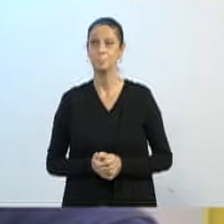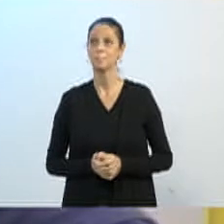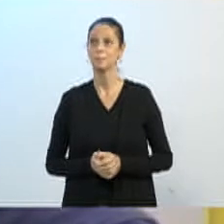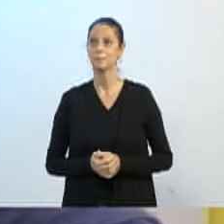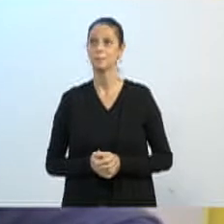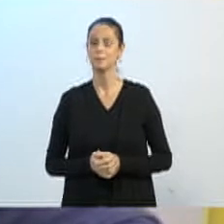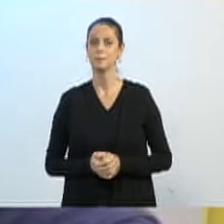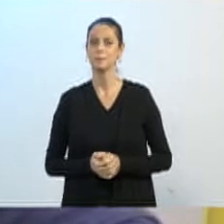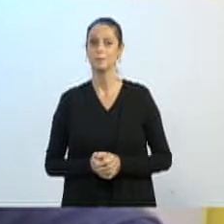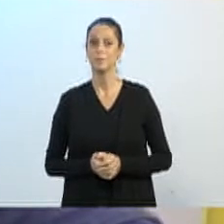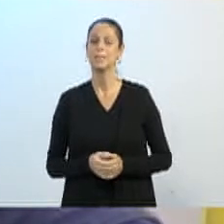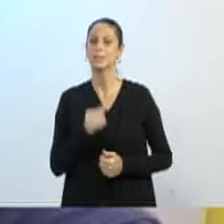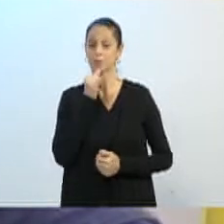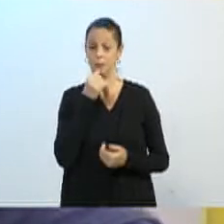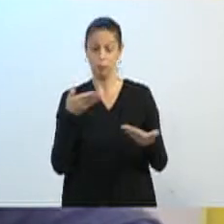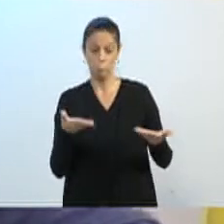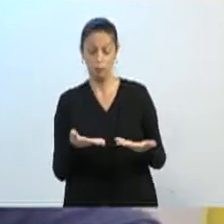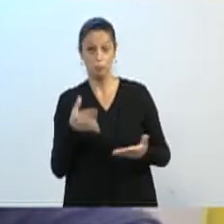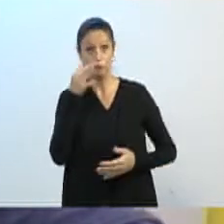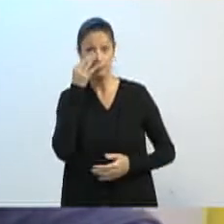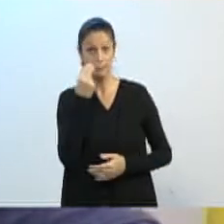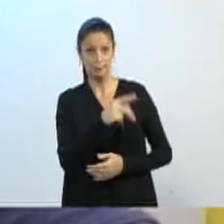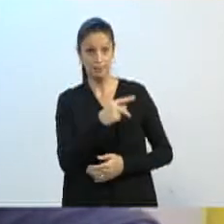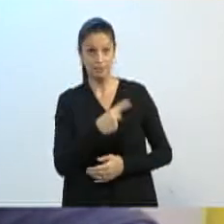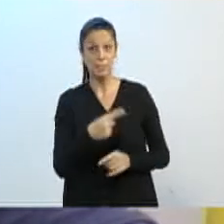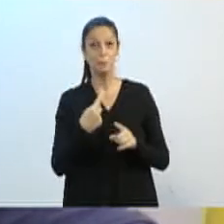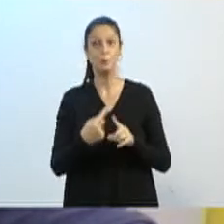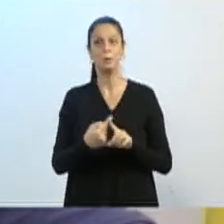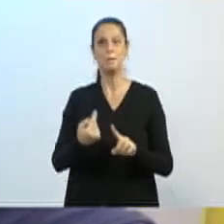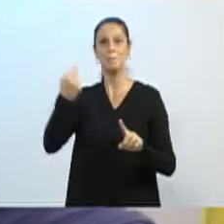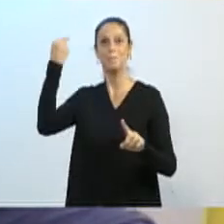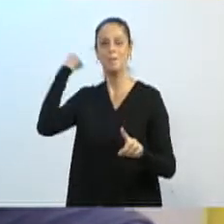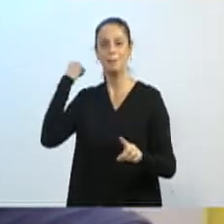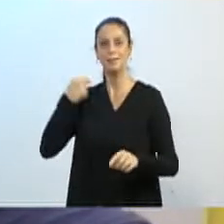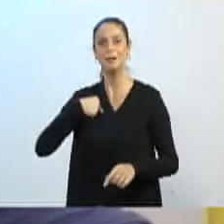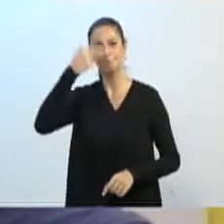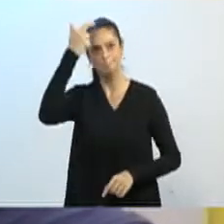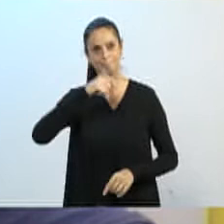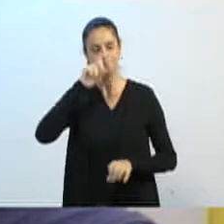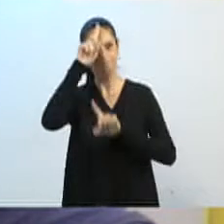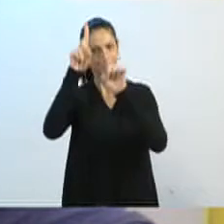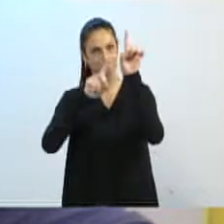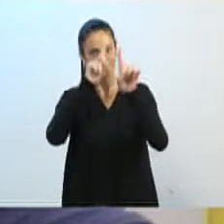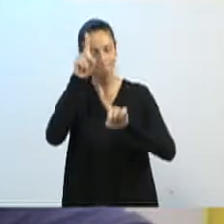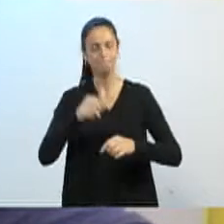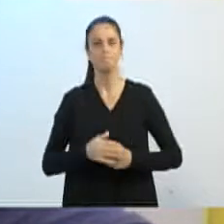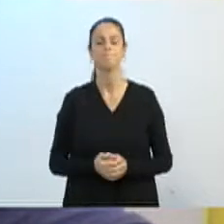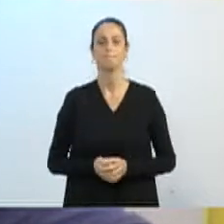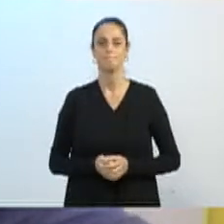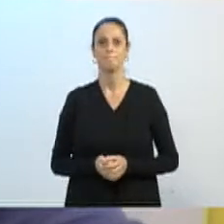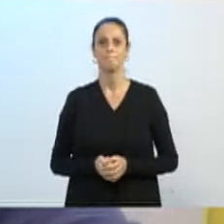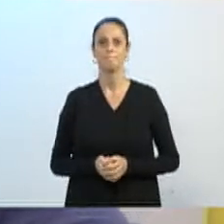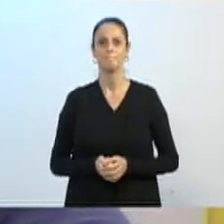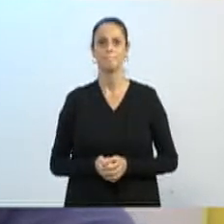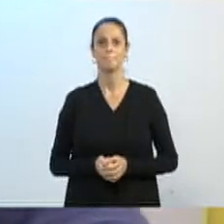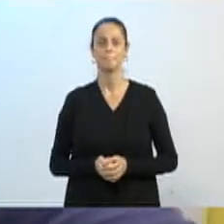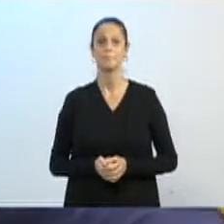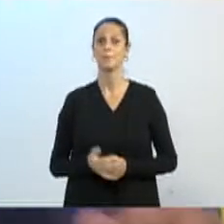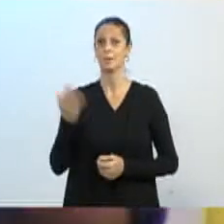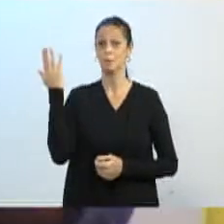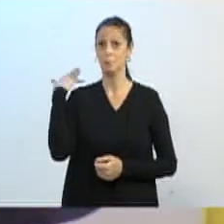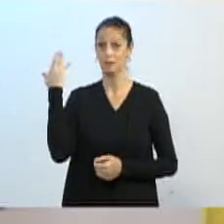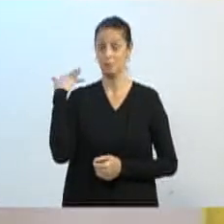se não na sua totalidade, surgiram de ideias da minha pessoa. Desde o não pagamento